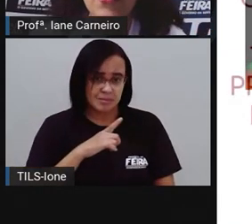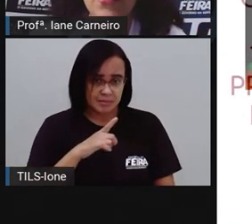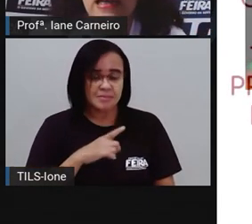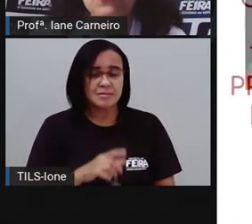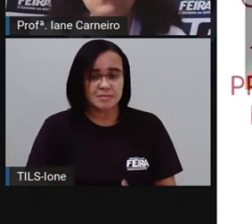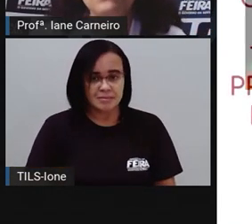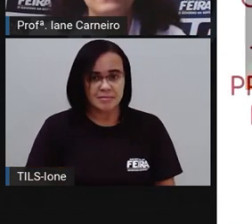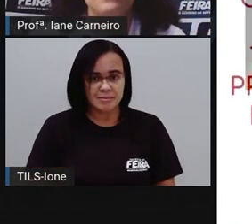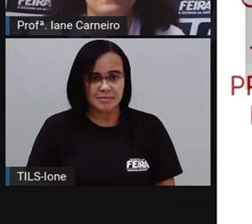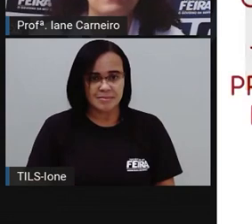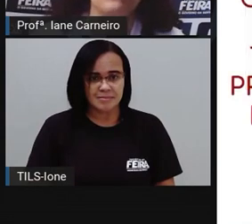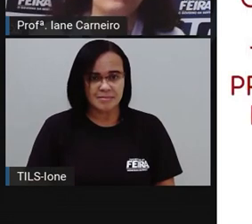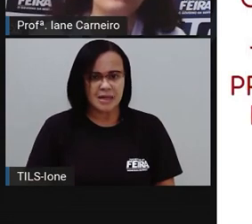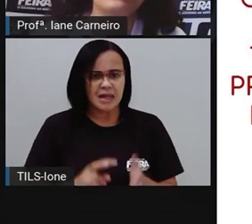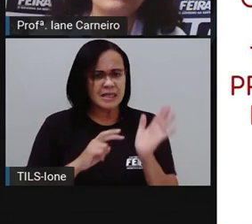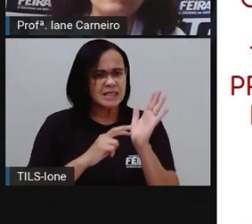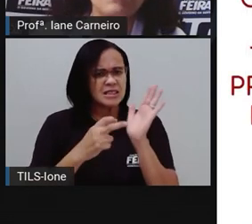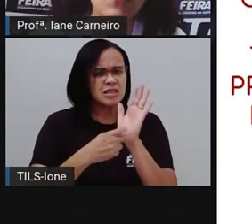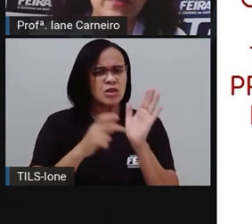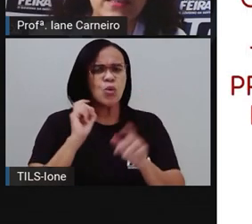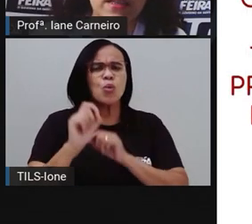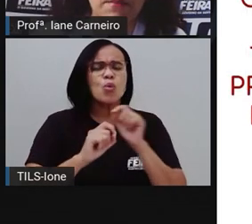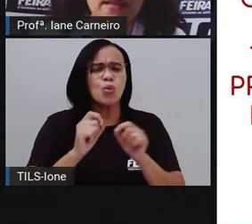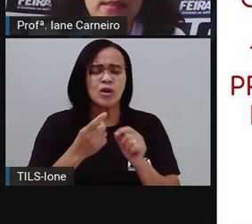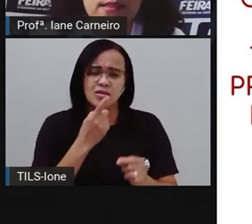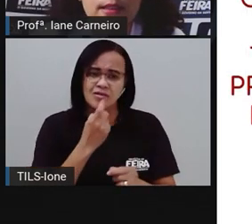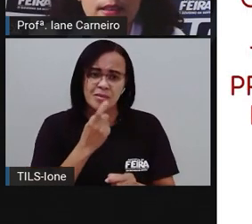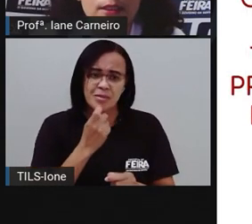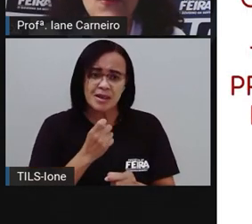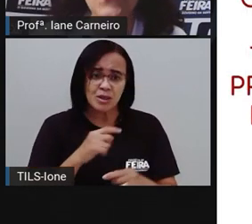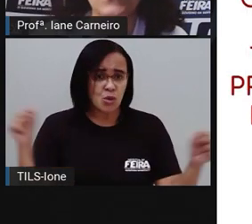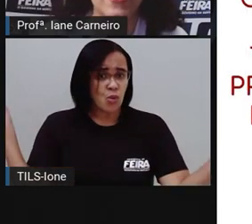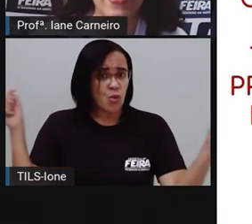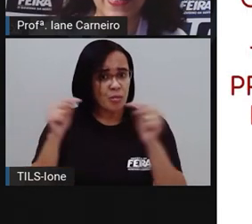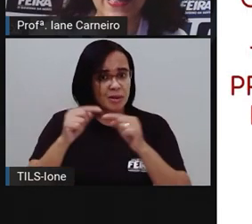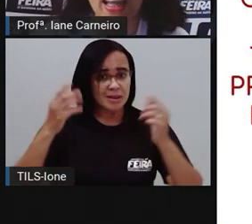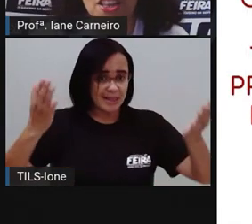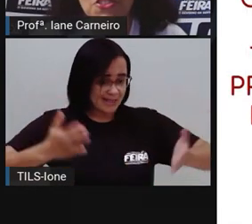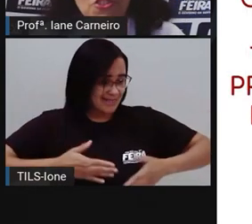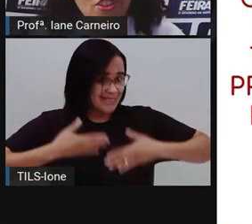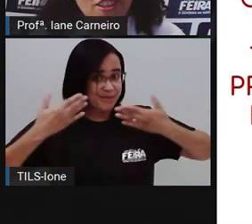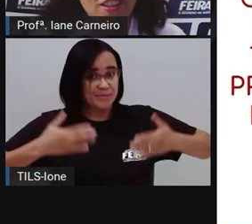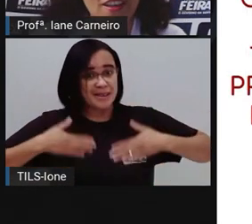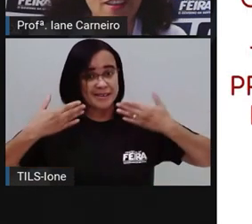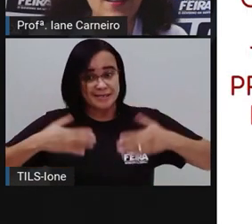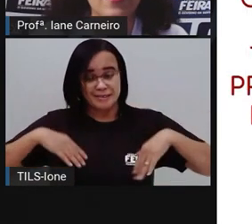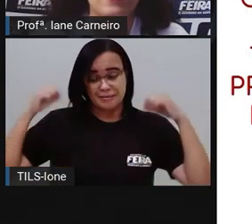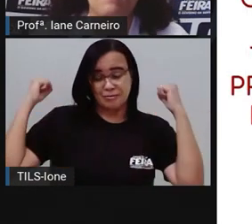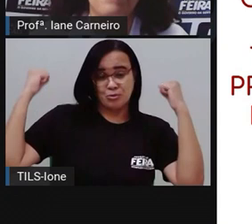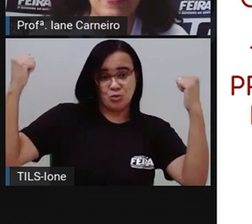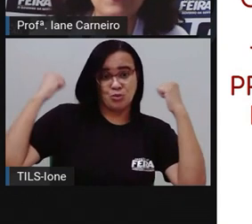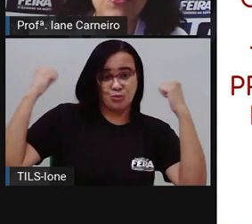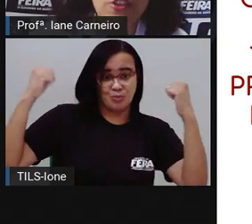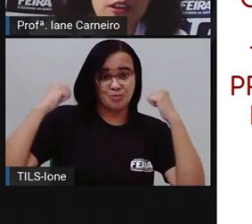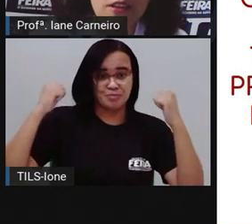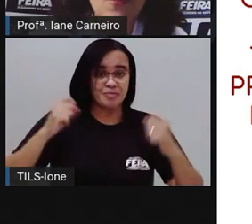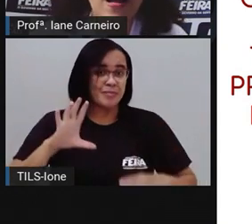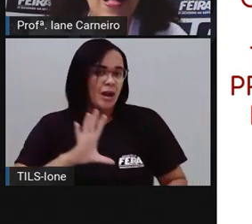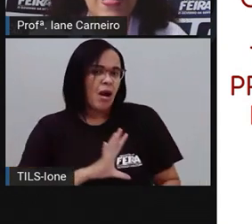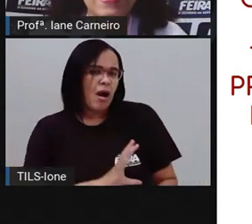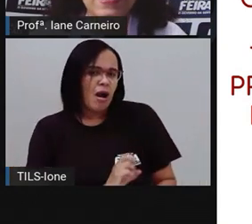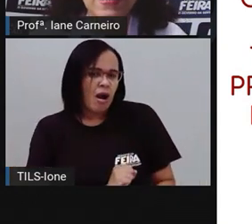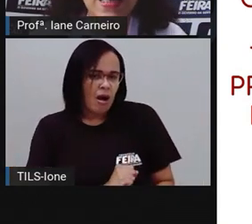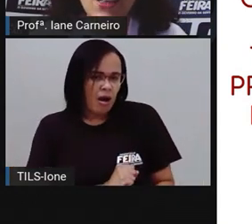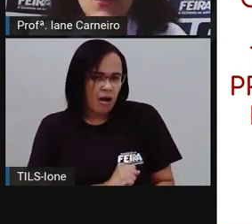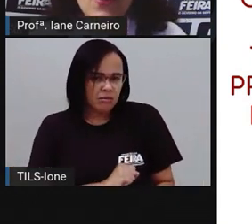o significado do vermelho. Simboliza animação, energia, paixão,